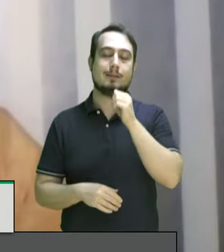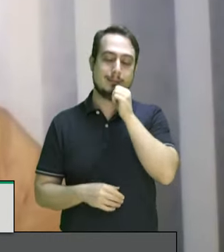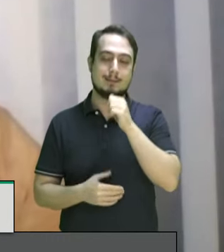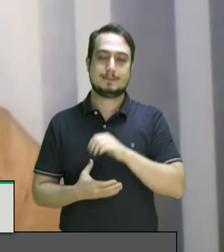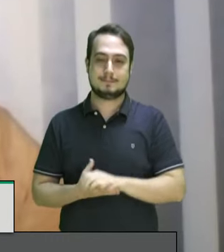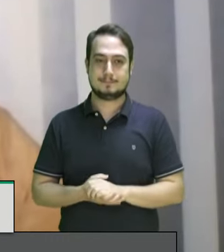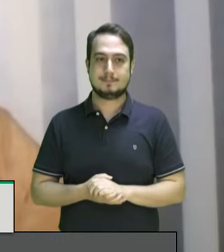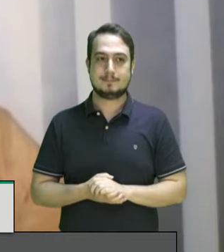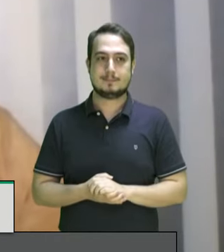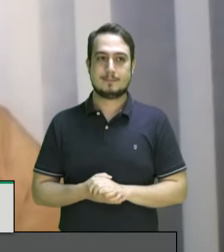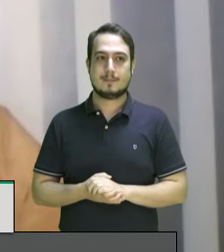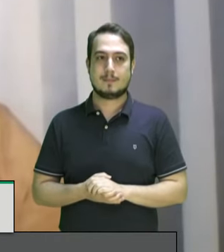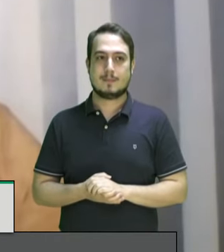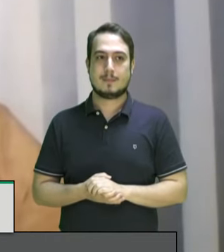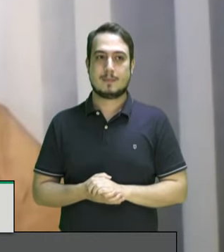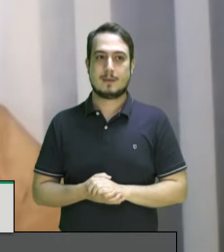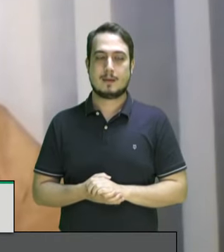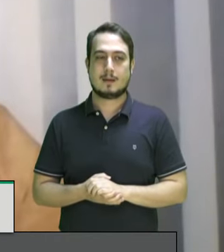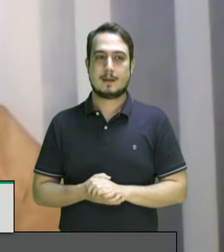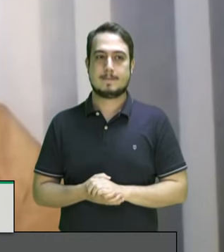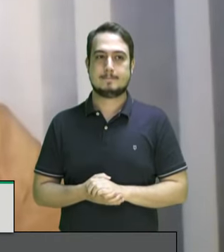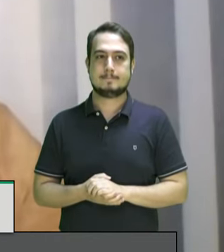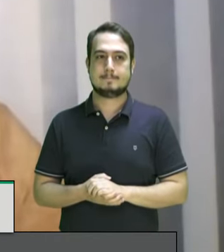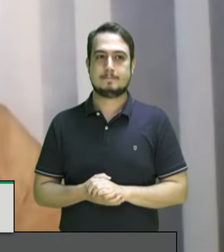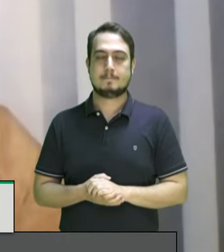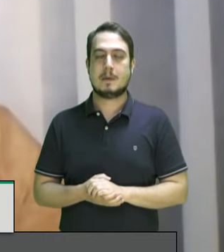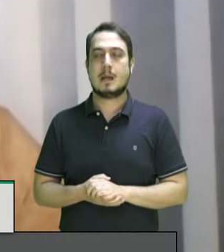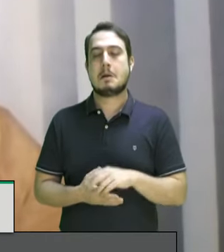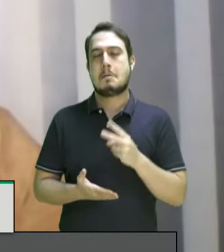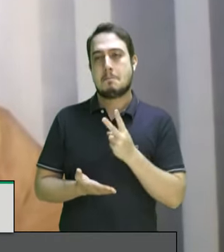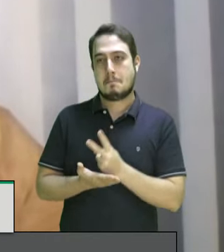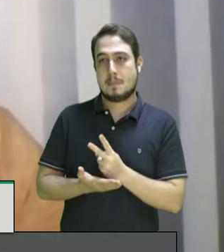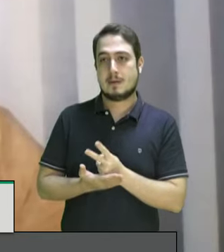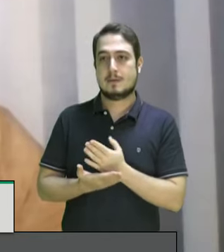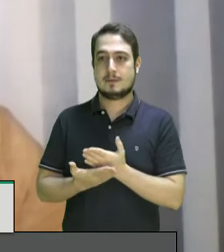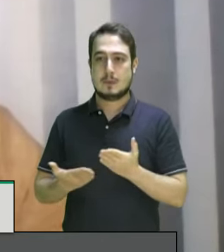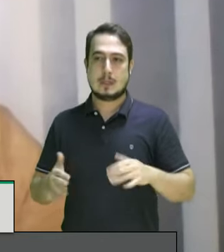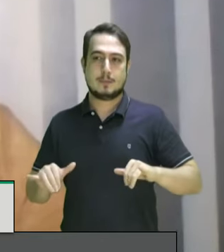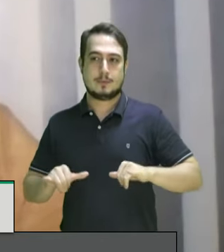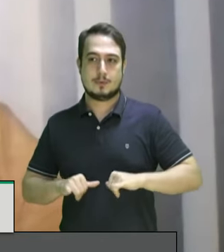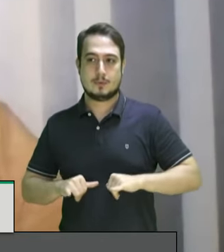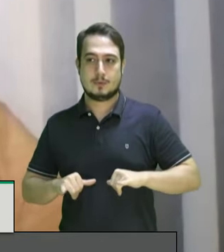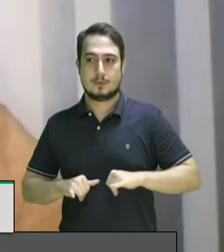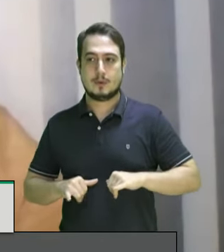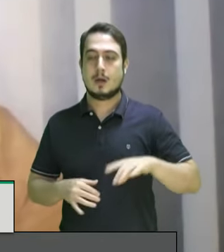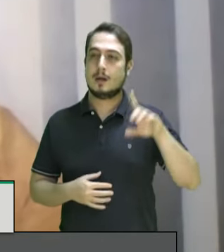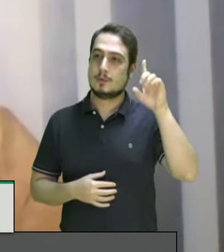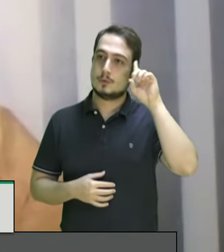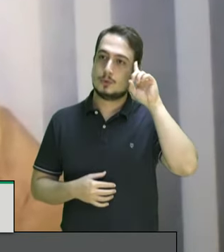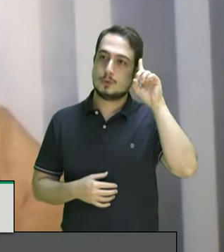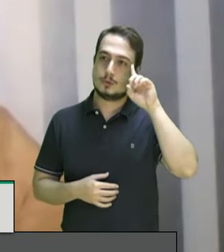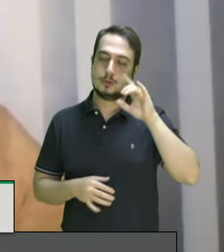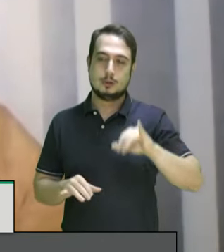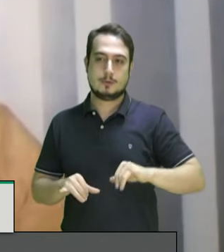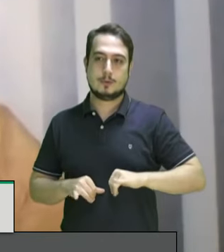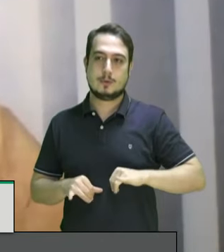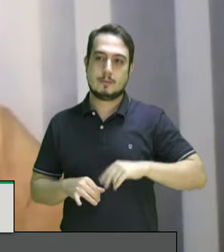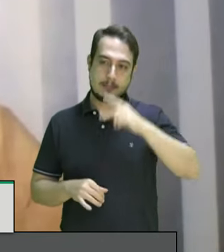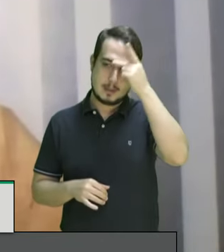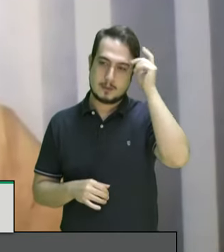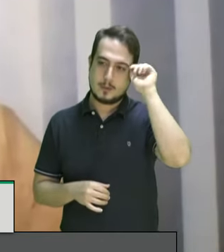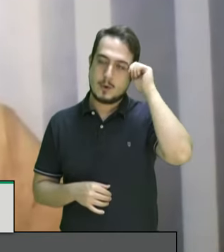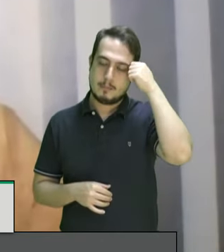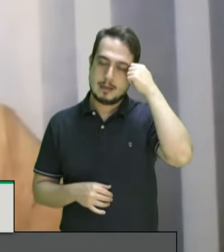e apesar de tudo que nós temos sofrido porque todos nós sofremos coletivamente como pessoas pretas como